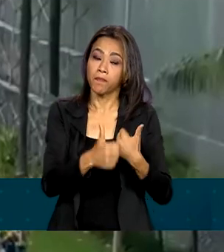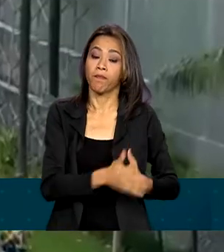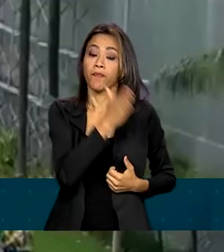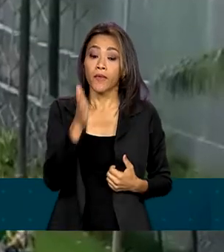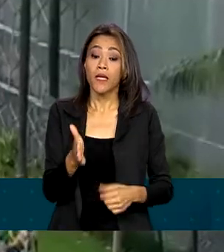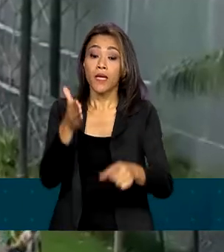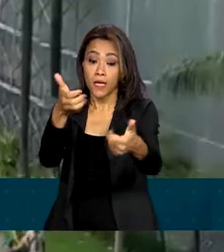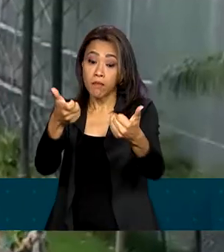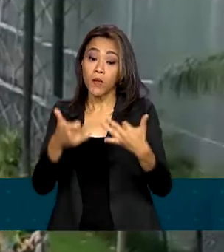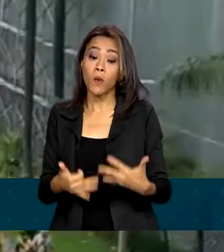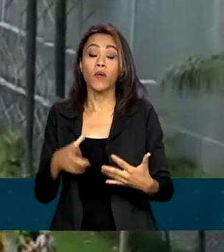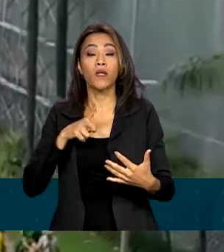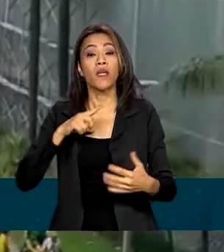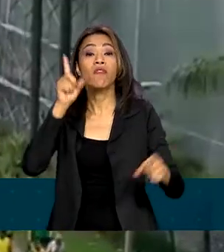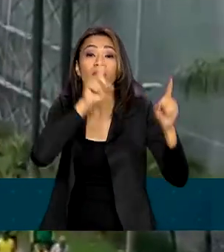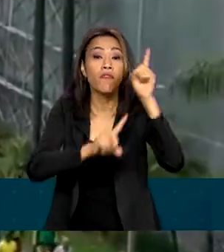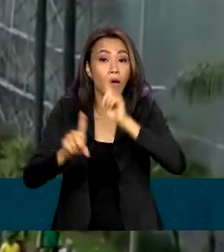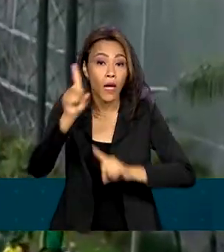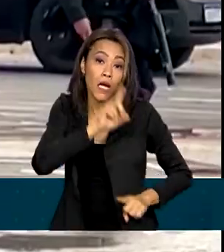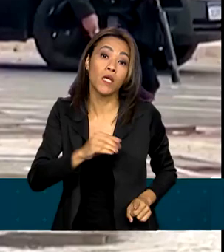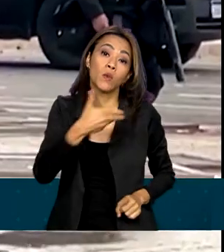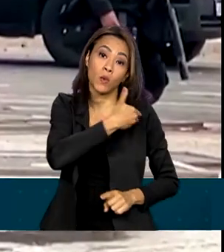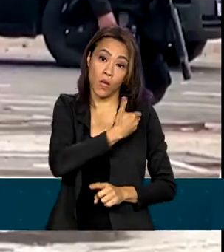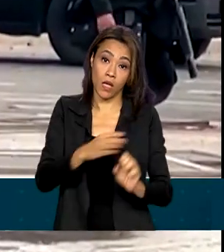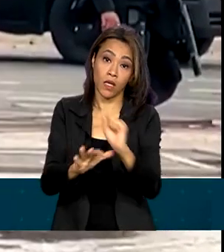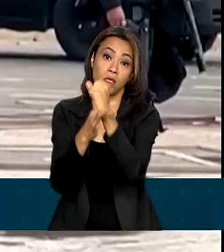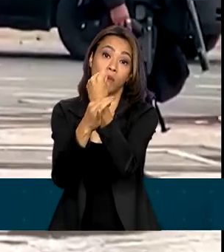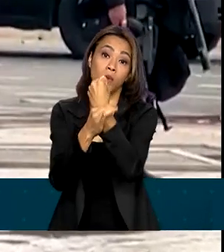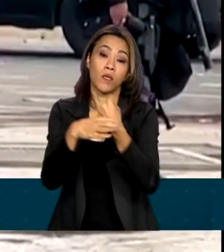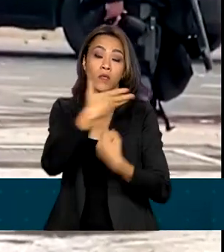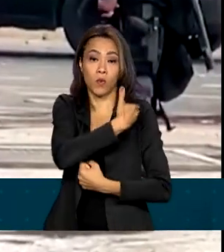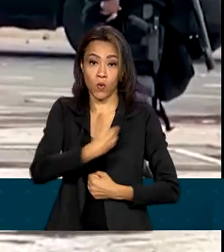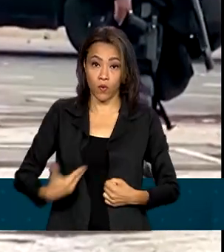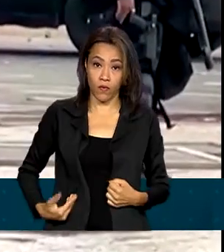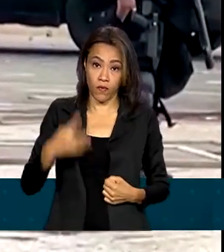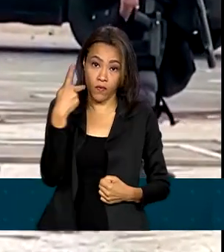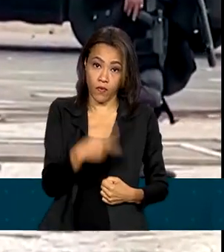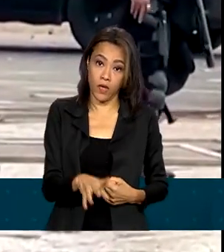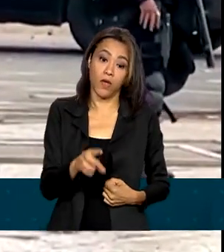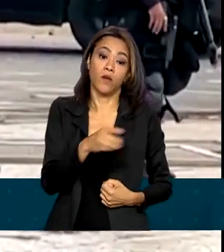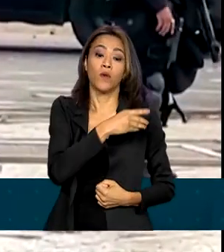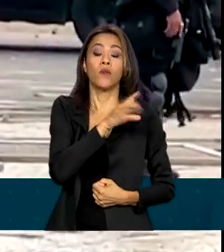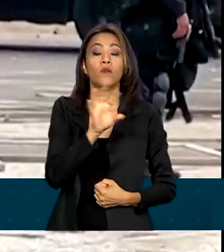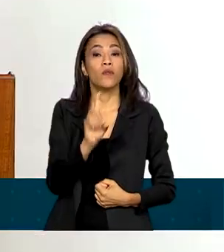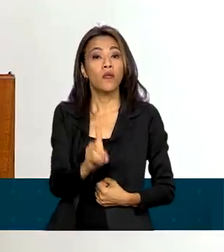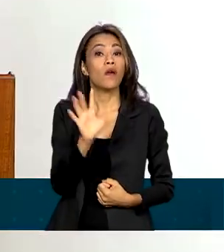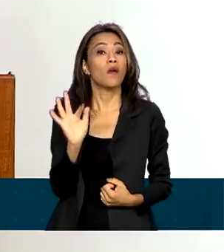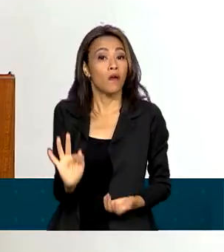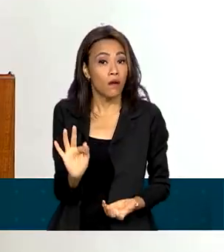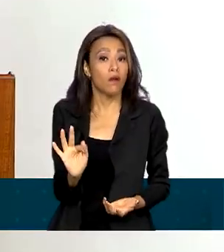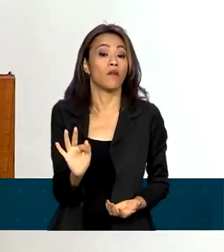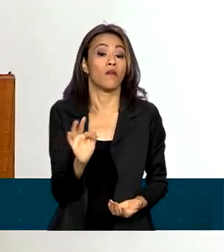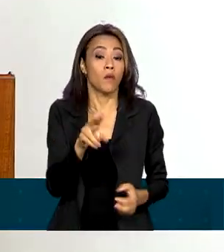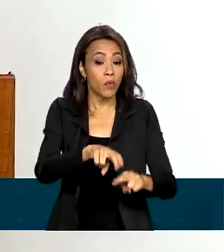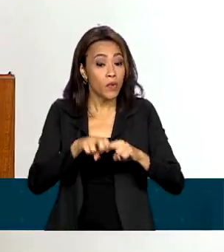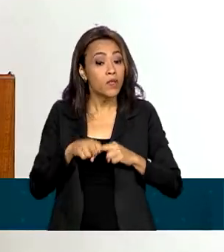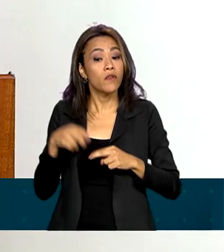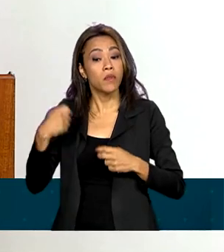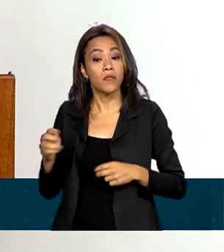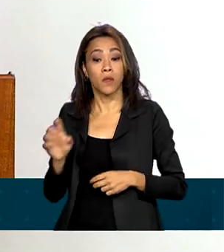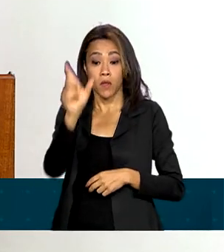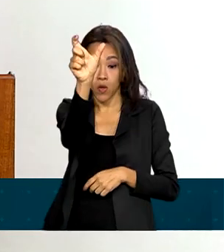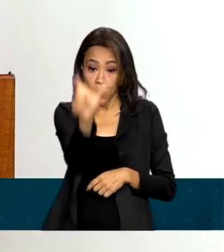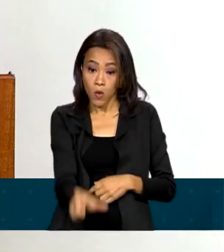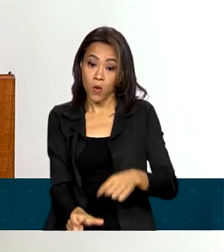falha do governo local na contenção dos atos e, por isso, foi necessária a intervenção federal. O procurador-geral da